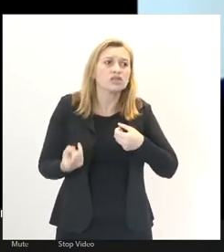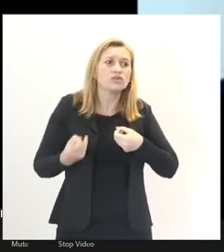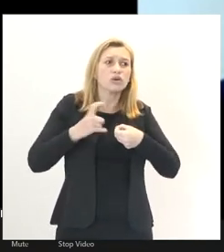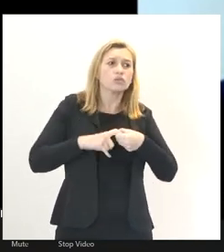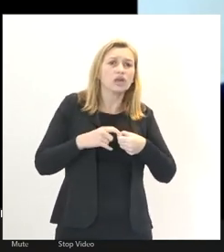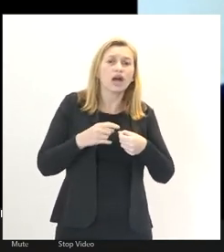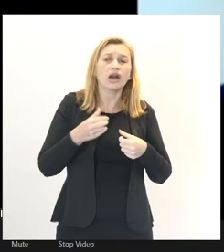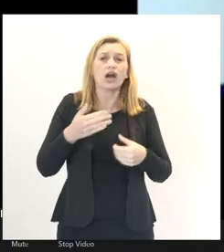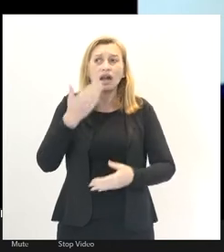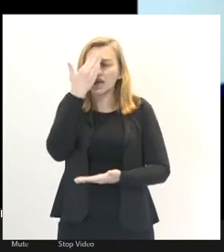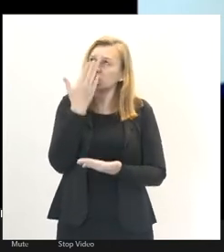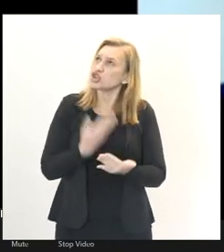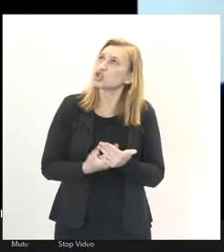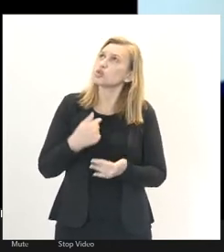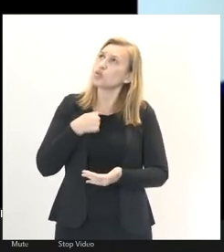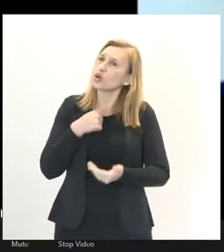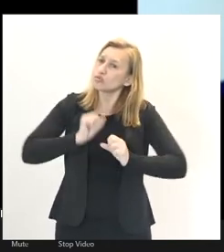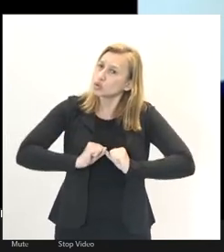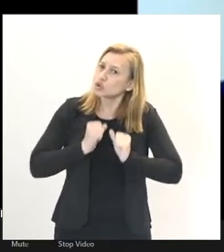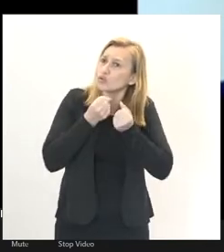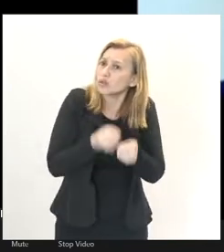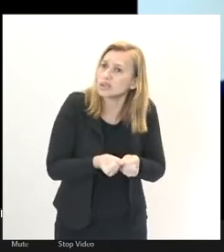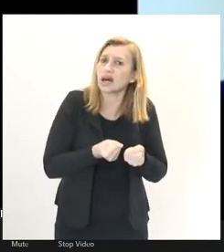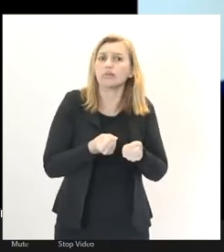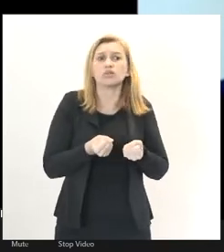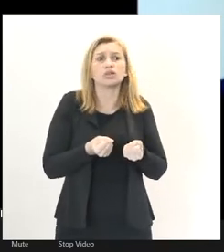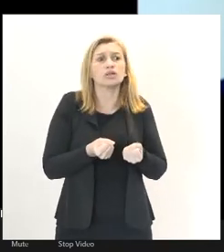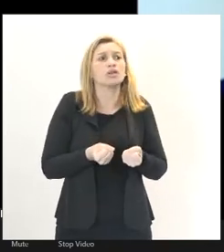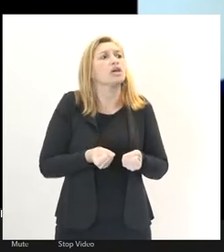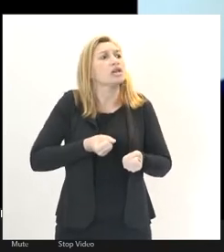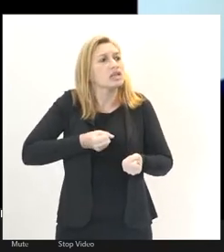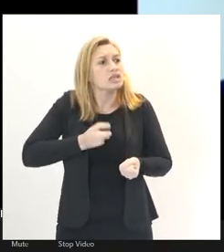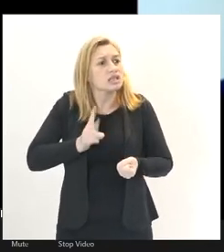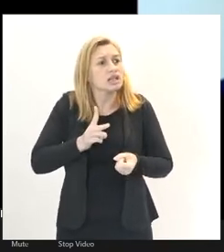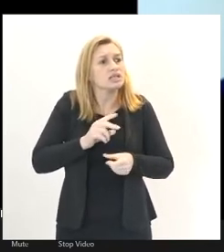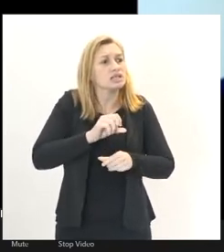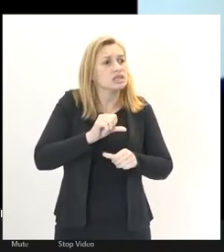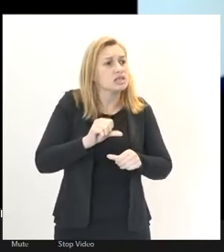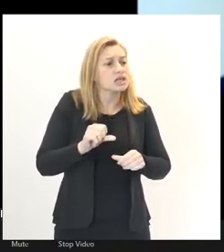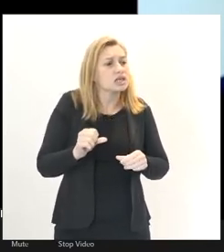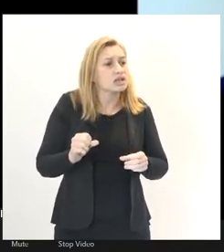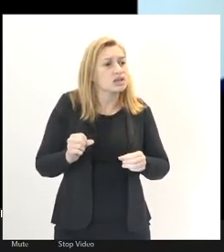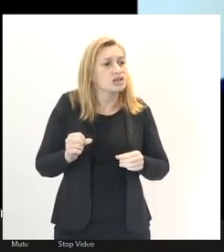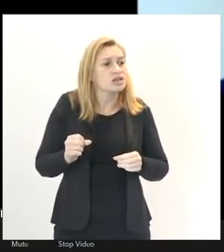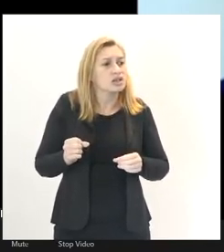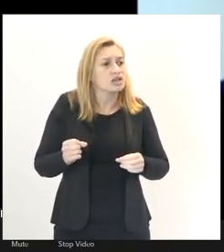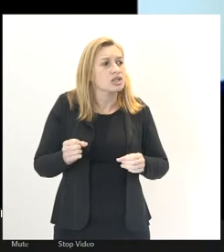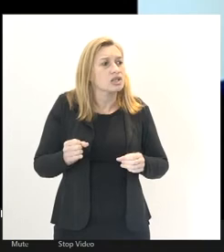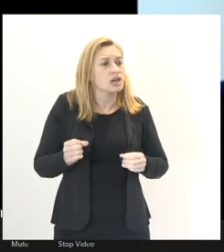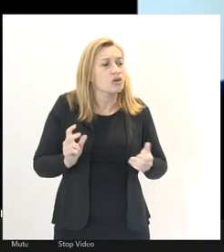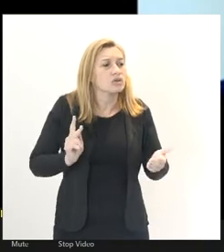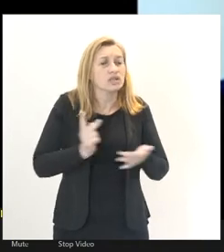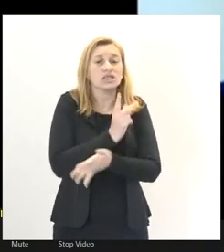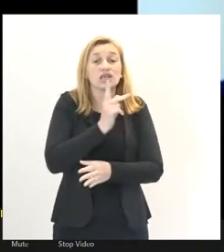creio eu, nos esforçarmos para que ele seja reproduzido em todas as câmaras municipais